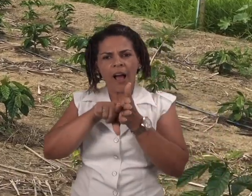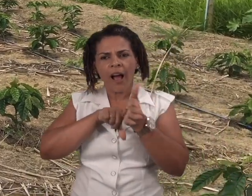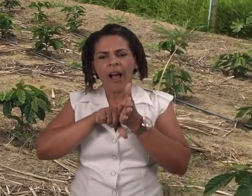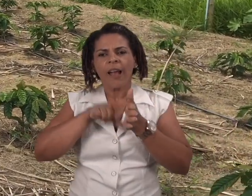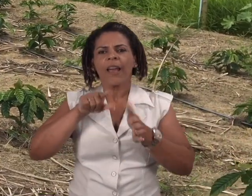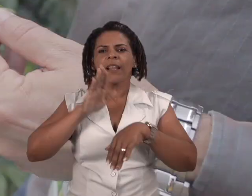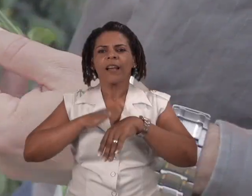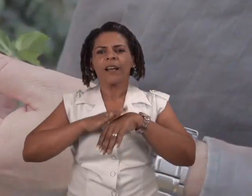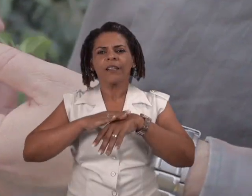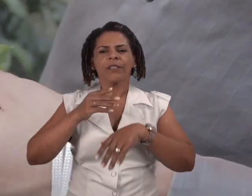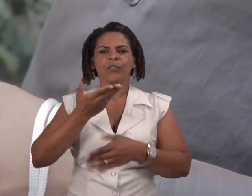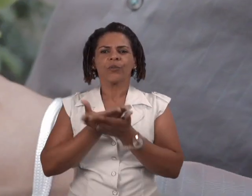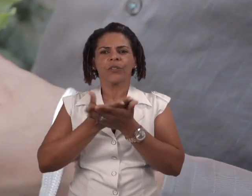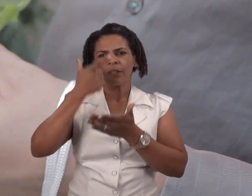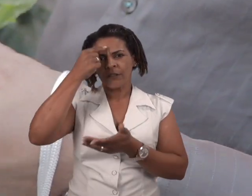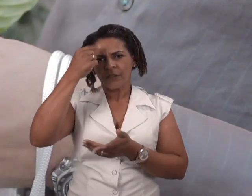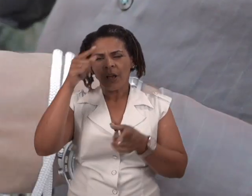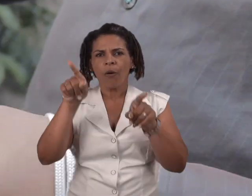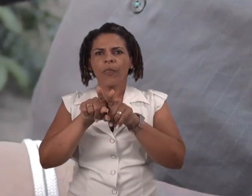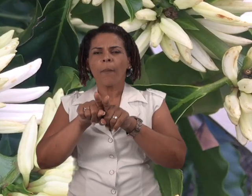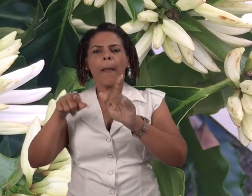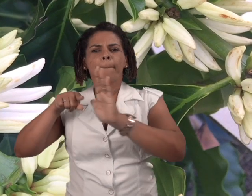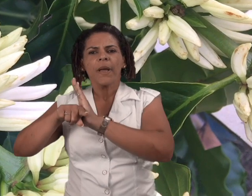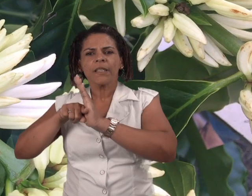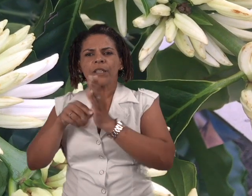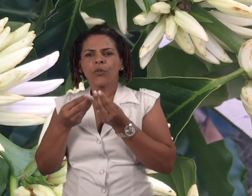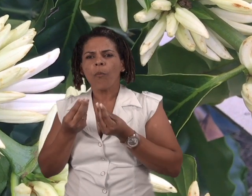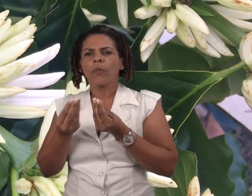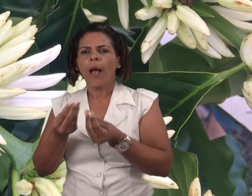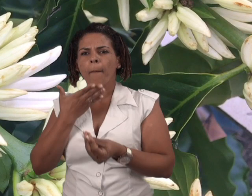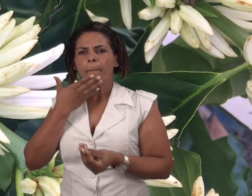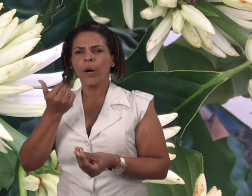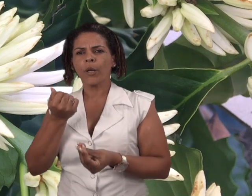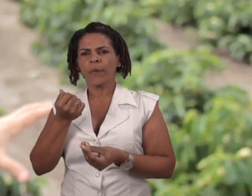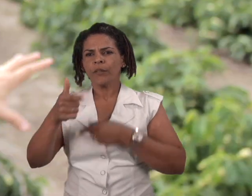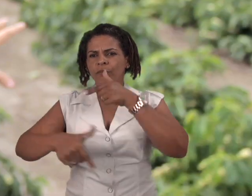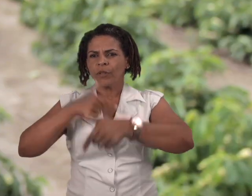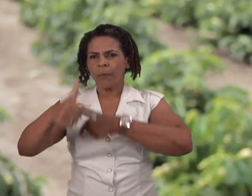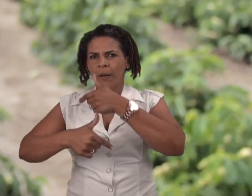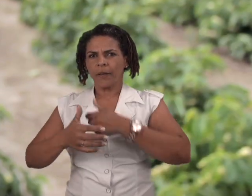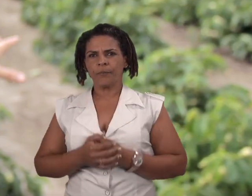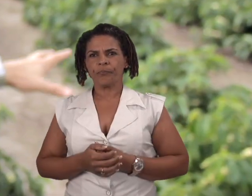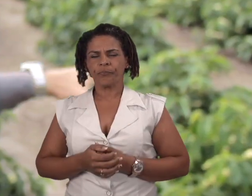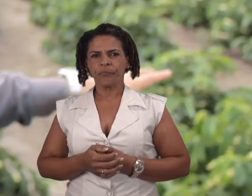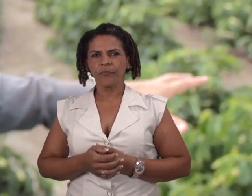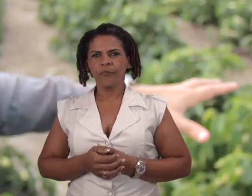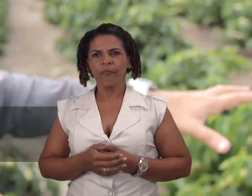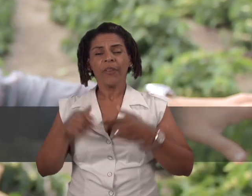base para o estudo da graduação, também fomentam pesquisas e trabalhos de melhoramento. Com eles aqui,